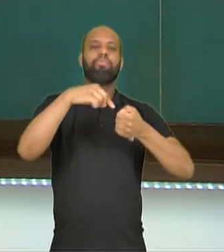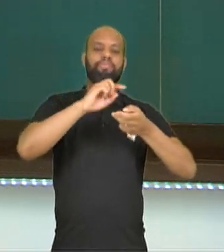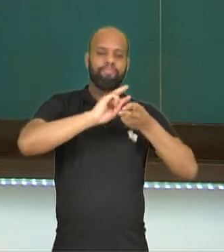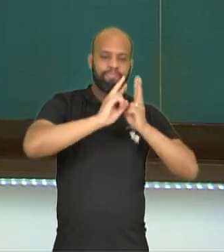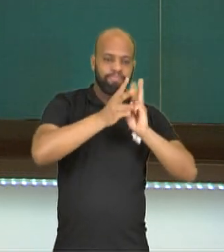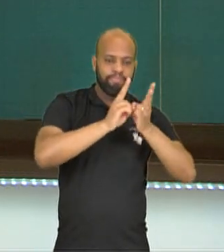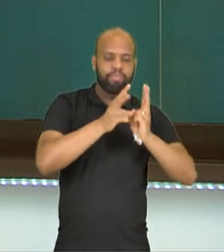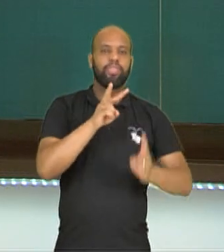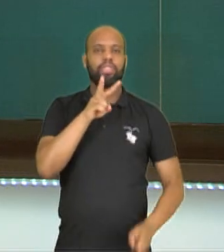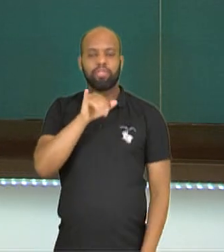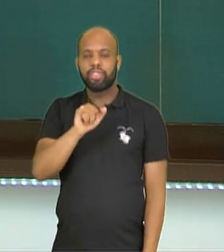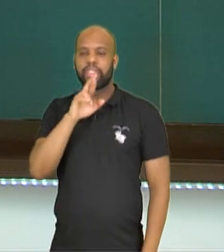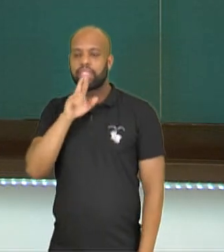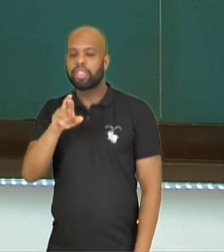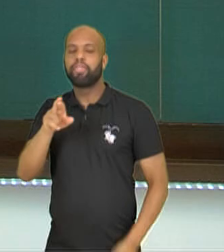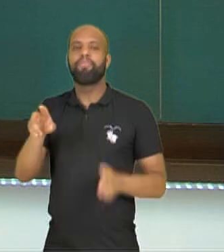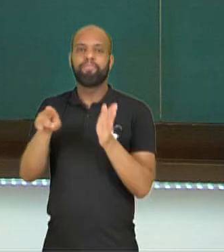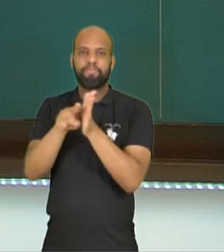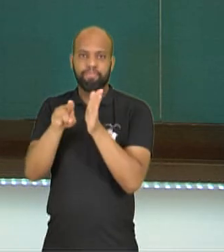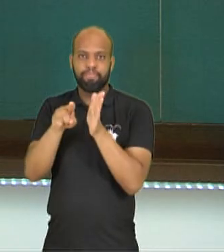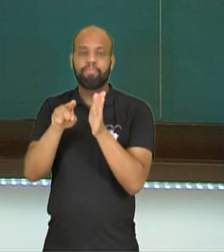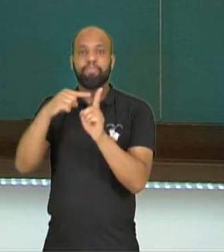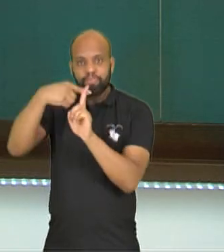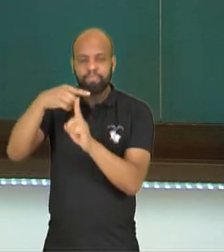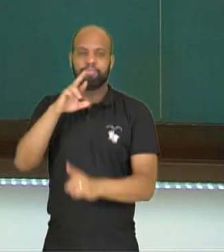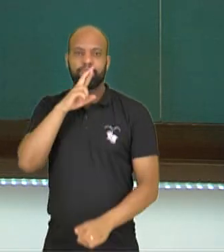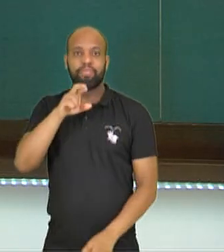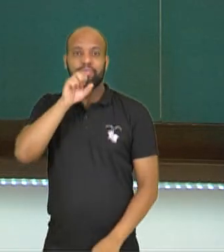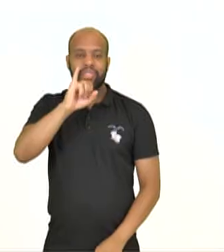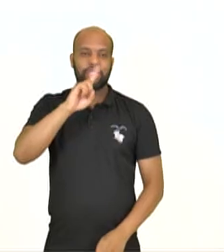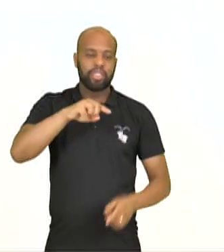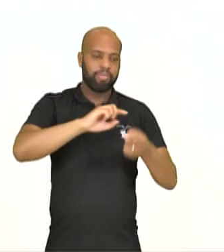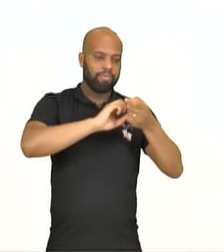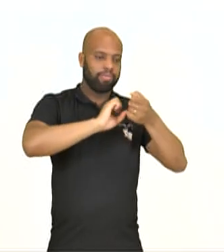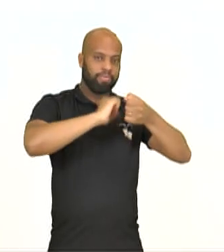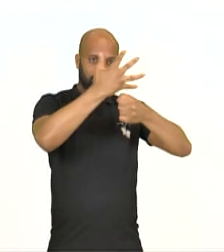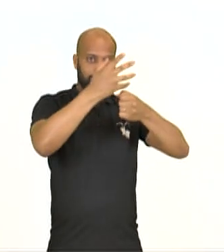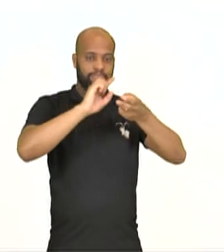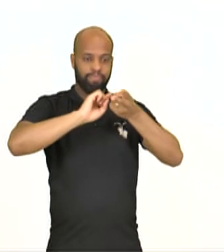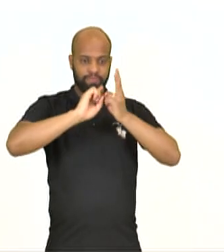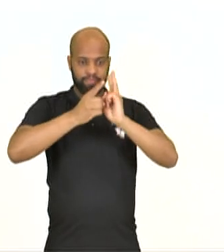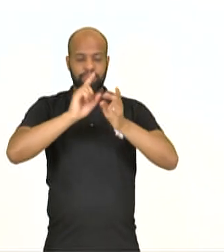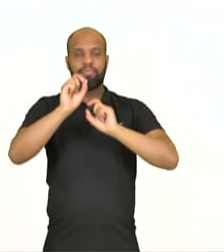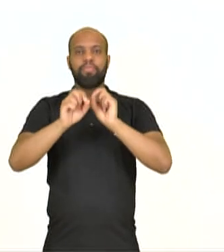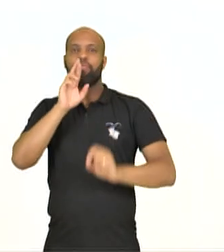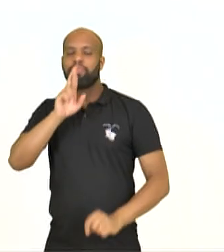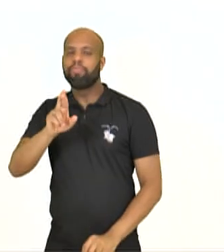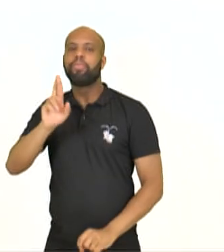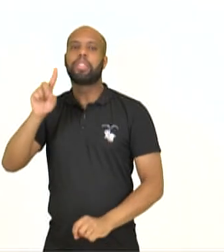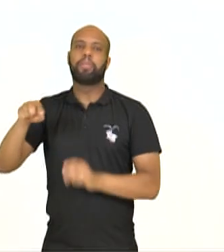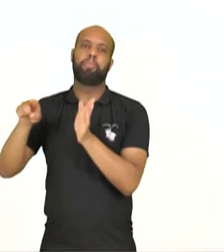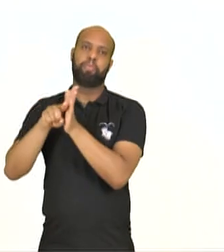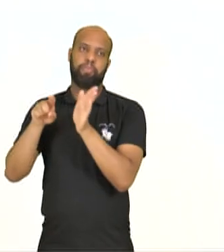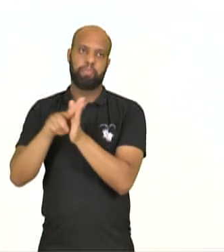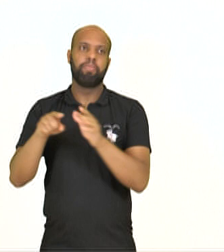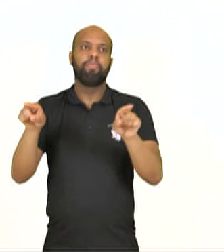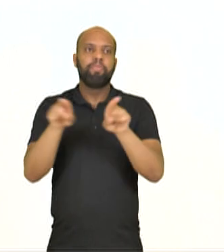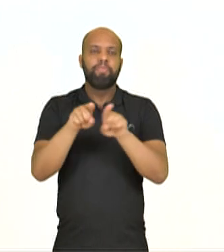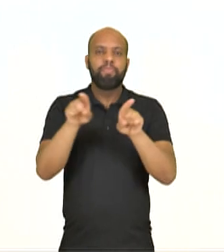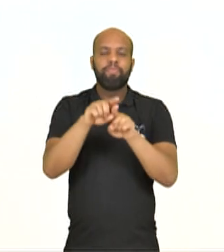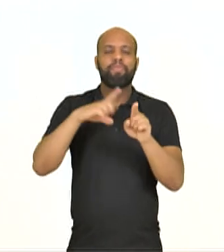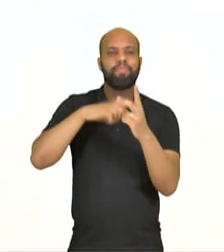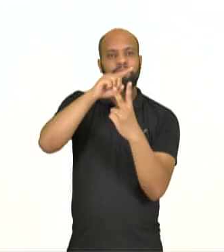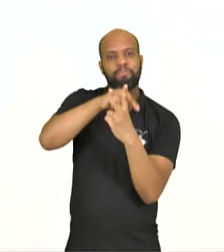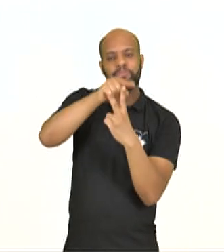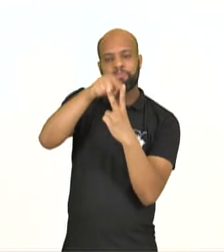negativa, aí vai dar menos, ok? E temos a radiciação, que também é uma operação que tem a ver com a multiplicação. É a